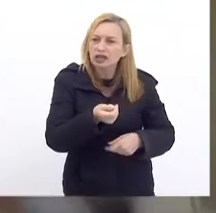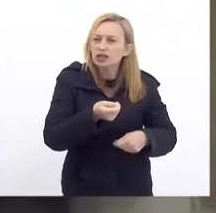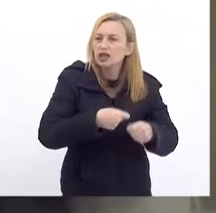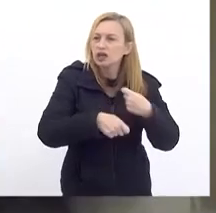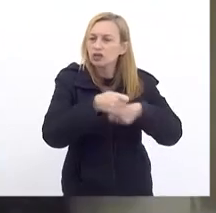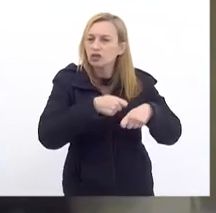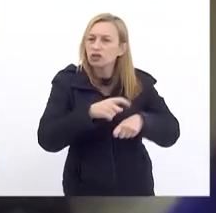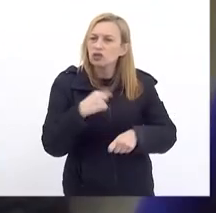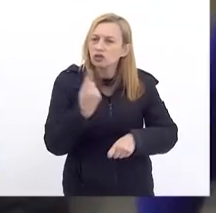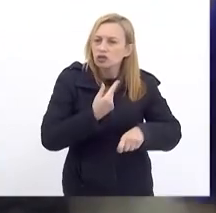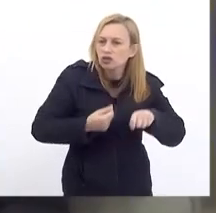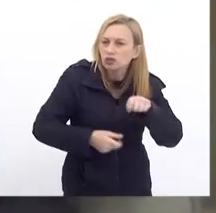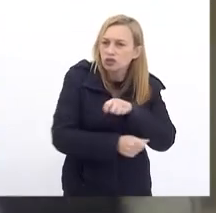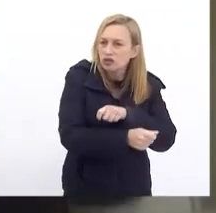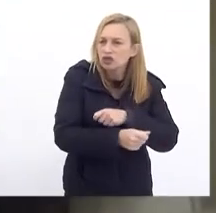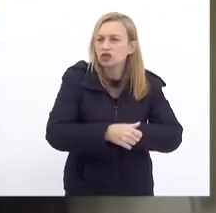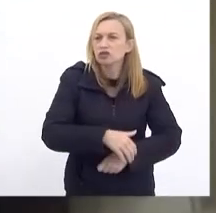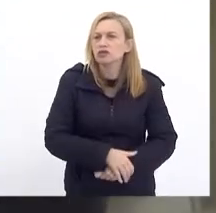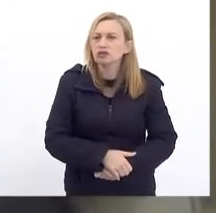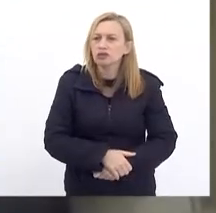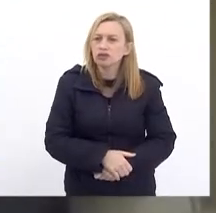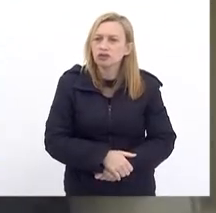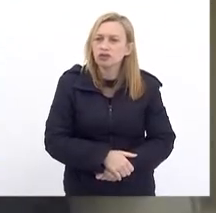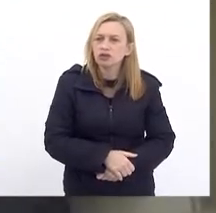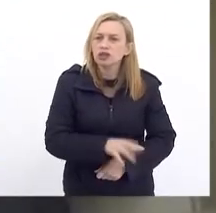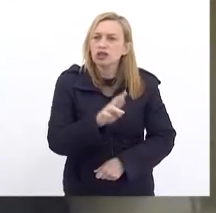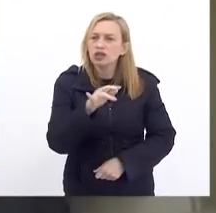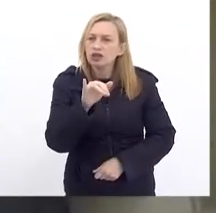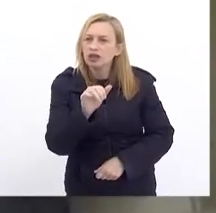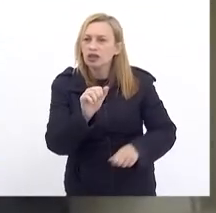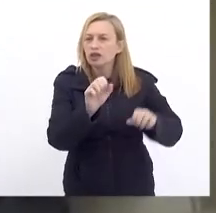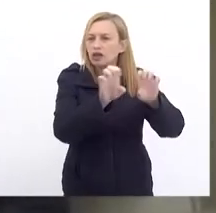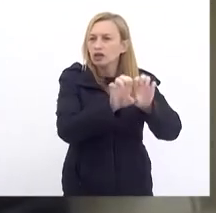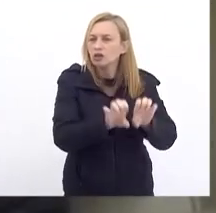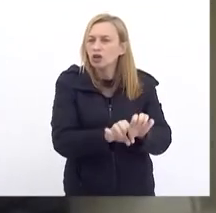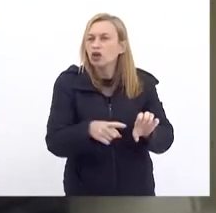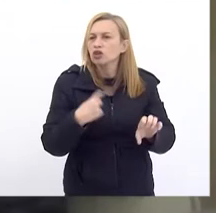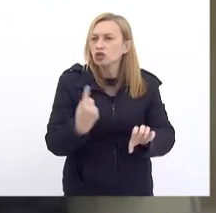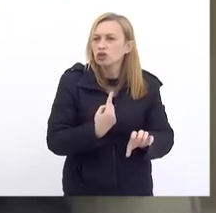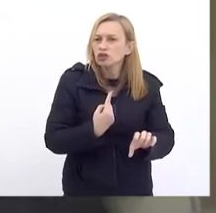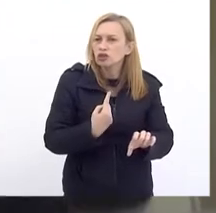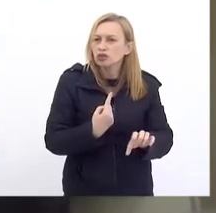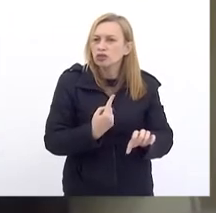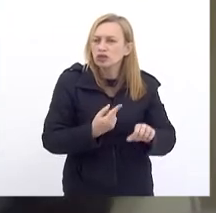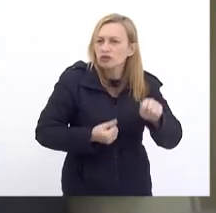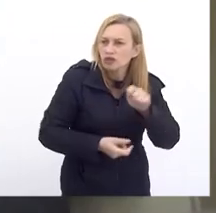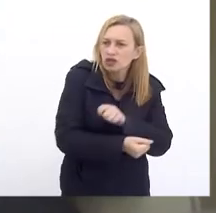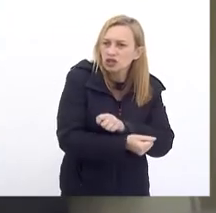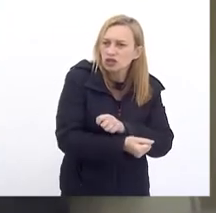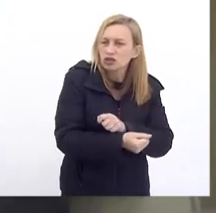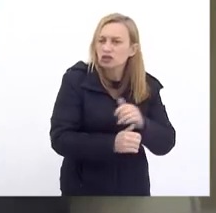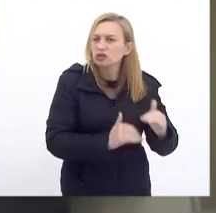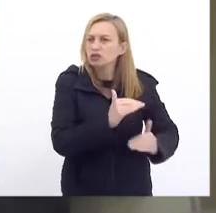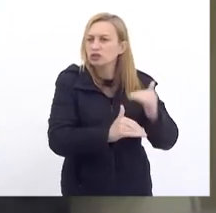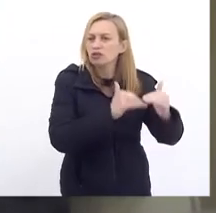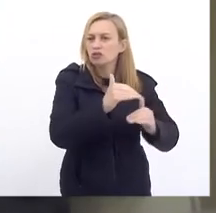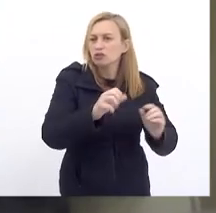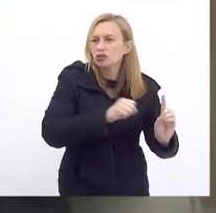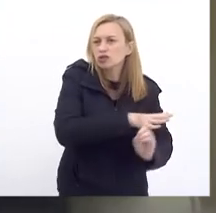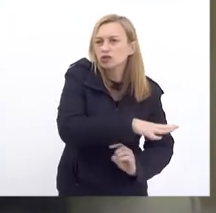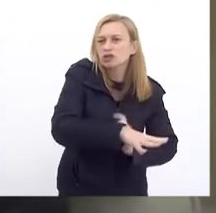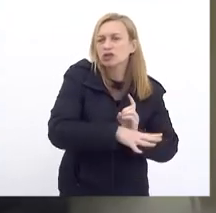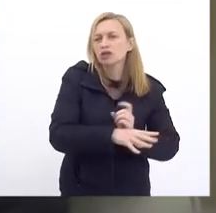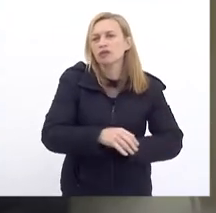Investindo Em infraestrutura Nós estamos Investindo Em desenvolvimento Social